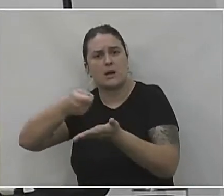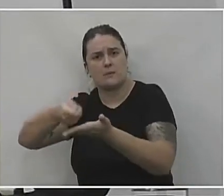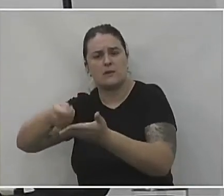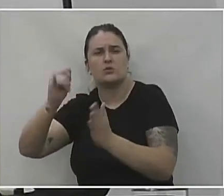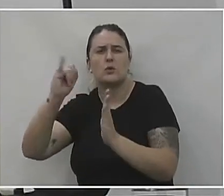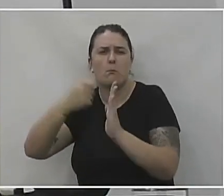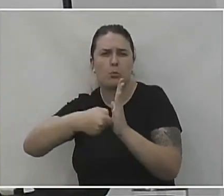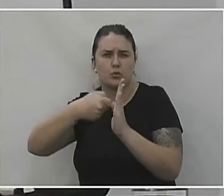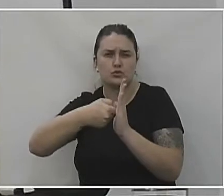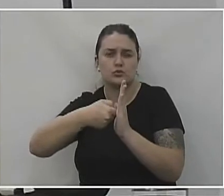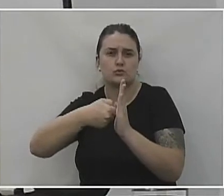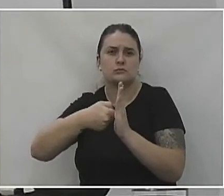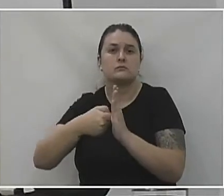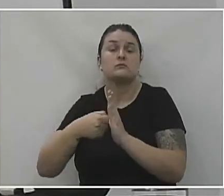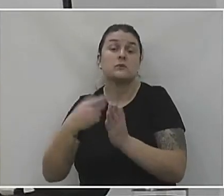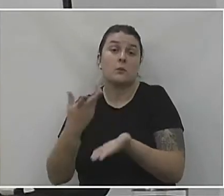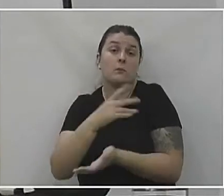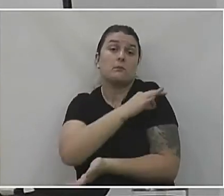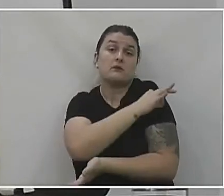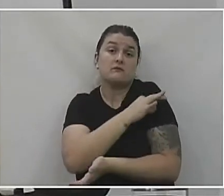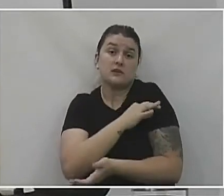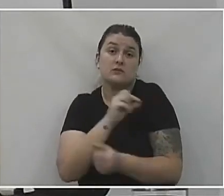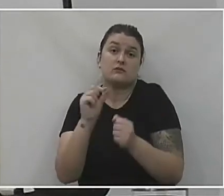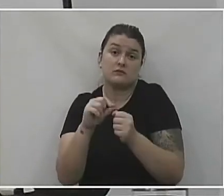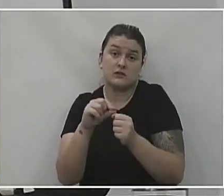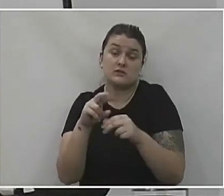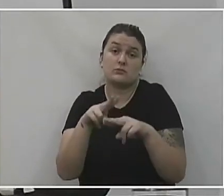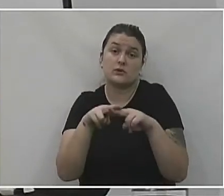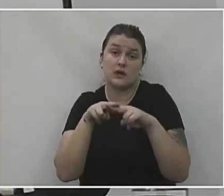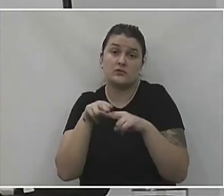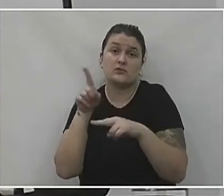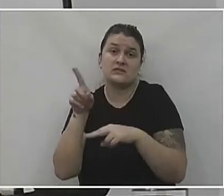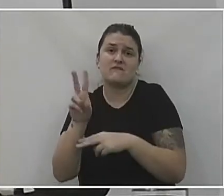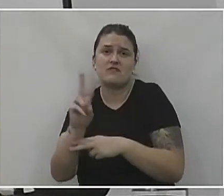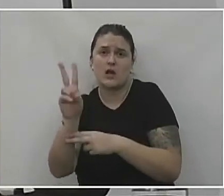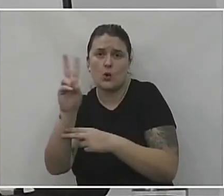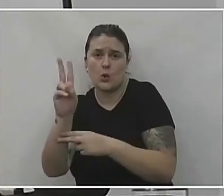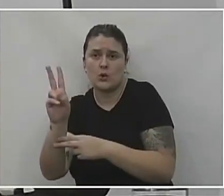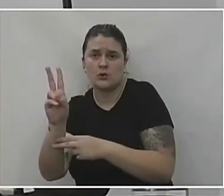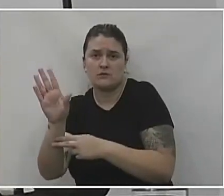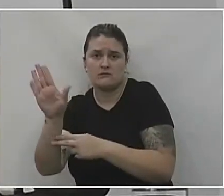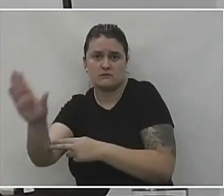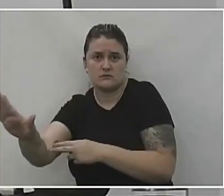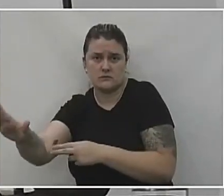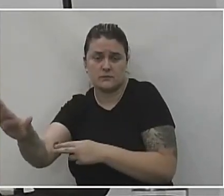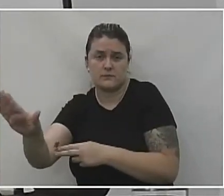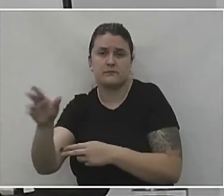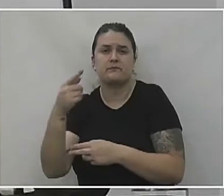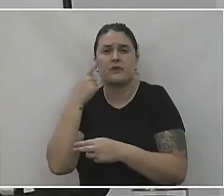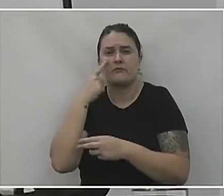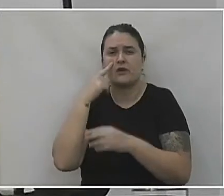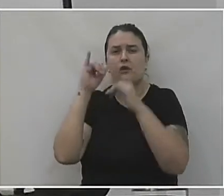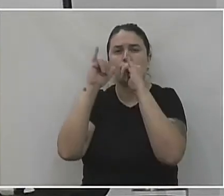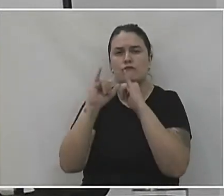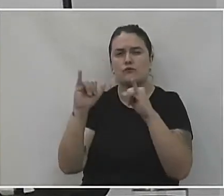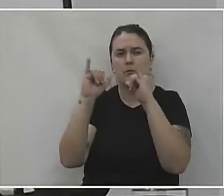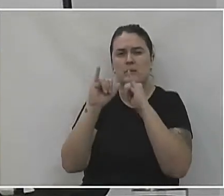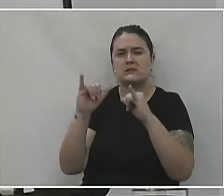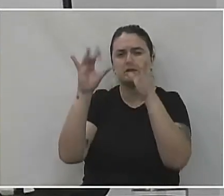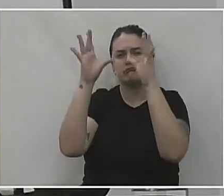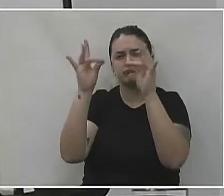pagamento. E ele pode fazer isso em função desse valor que está lá. Aqui, gente, todos esses dados estão